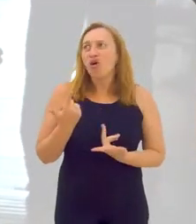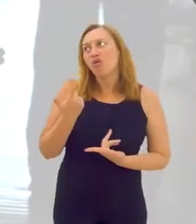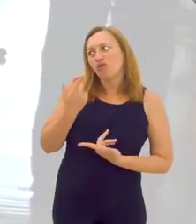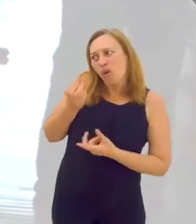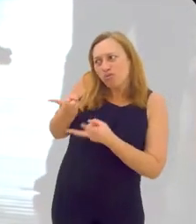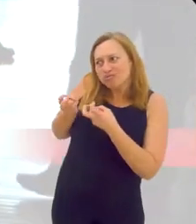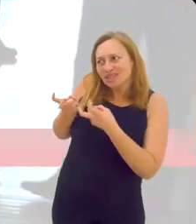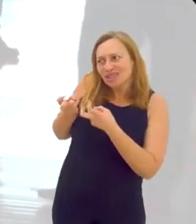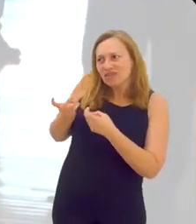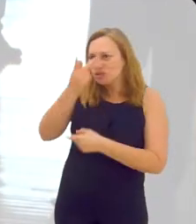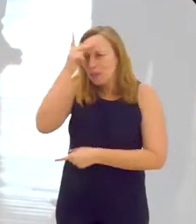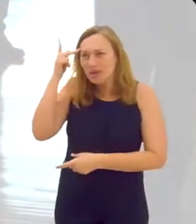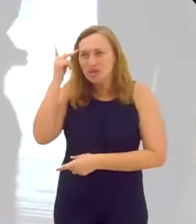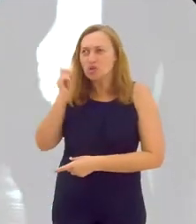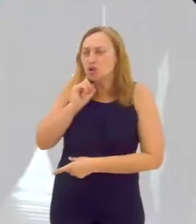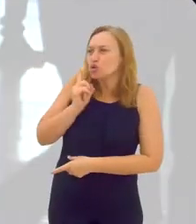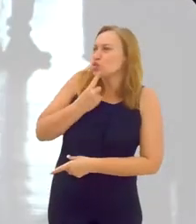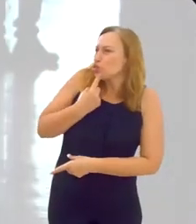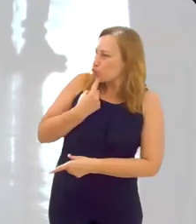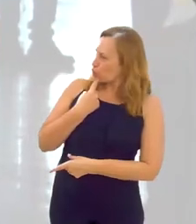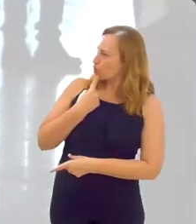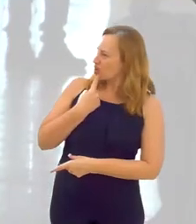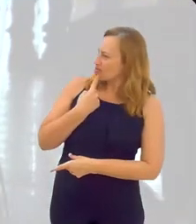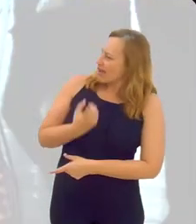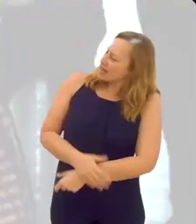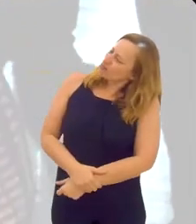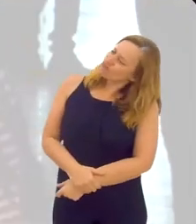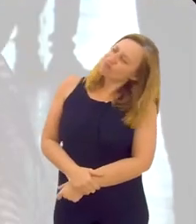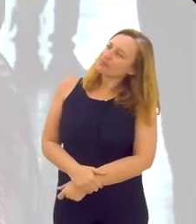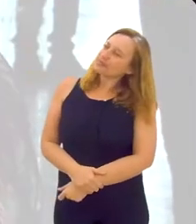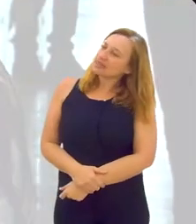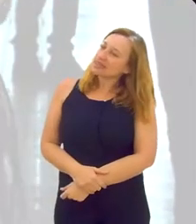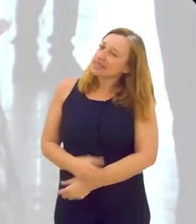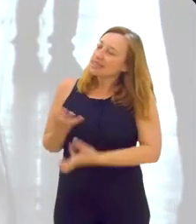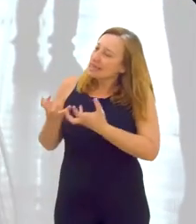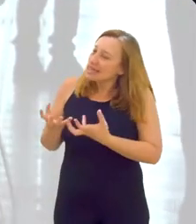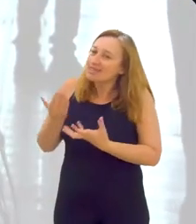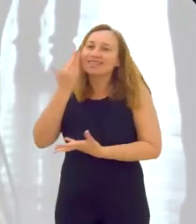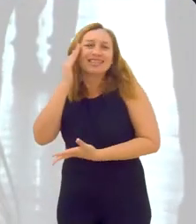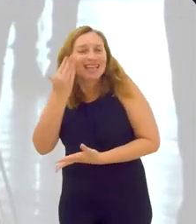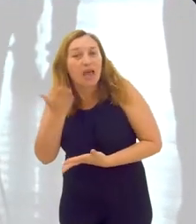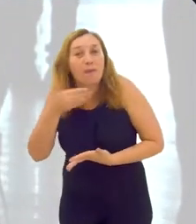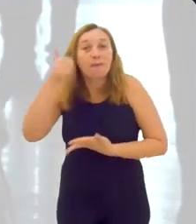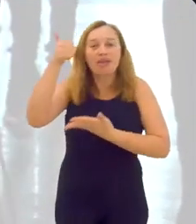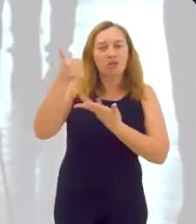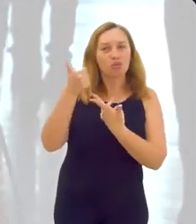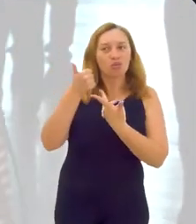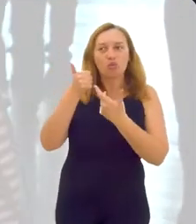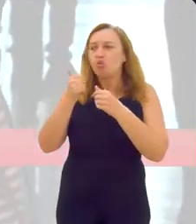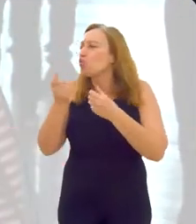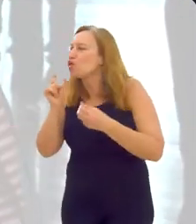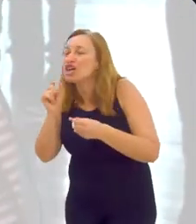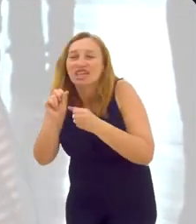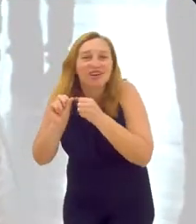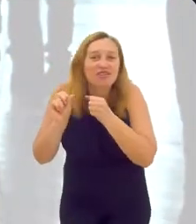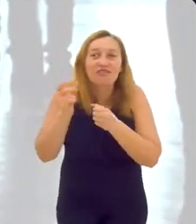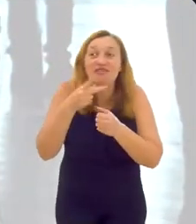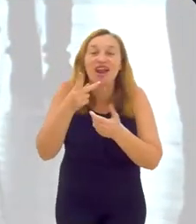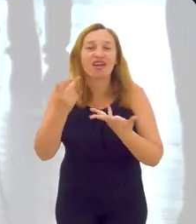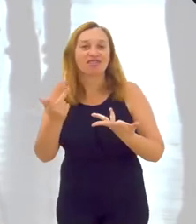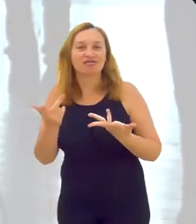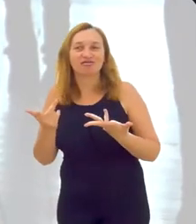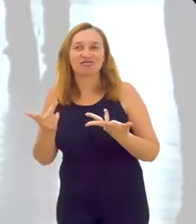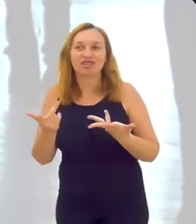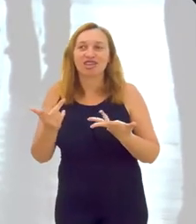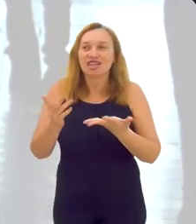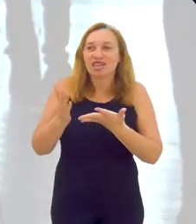comunicar E quando eu observava uma pessoa surda, eu ficava querendo entender o que